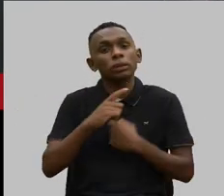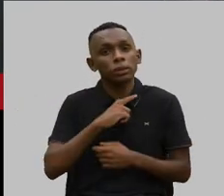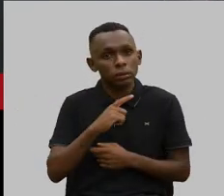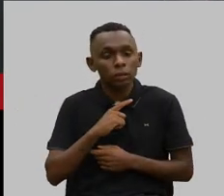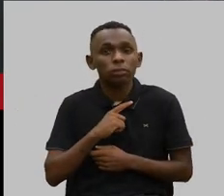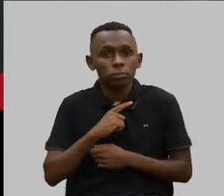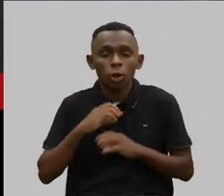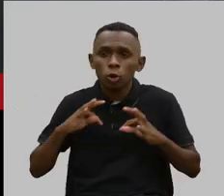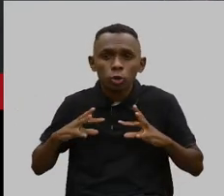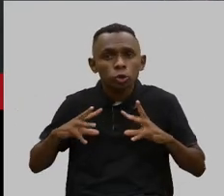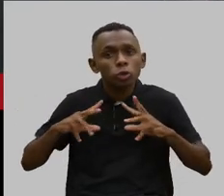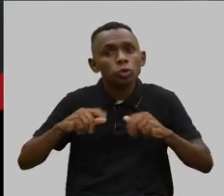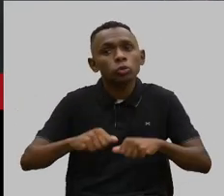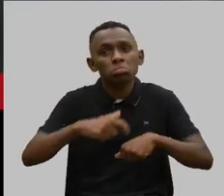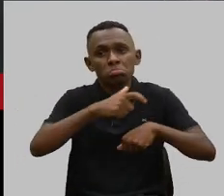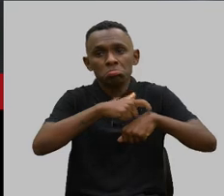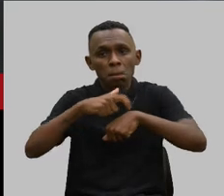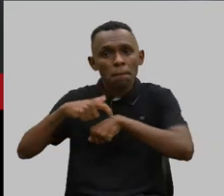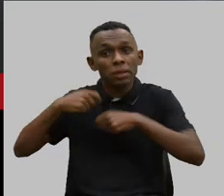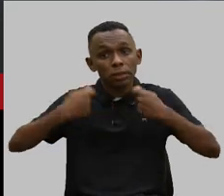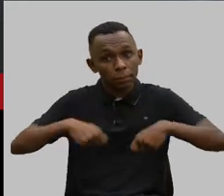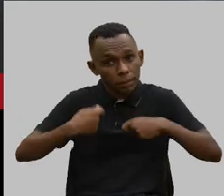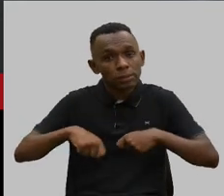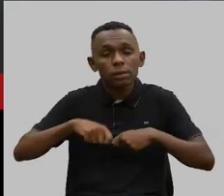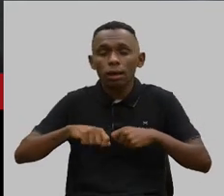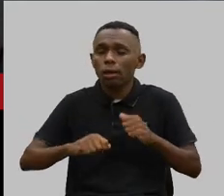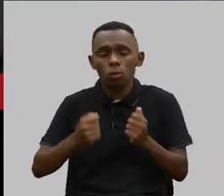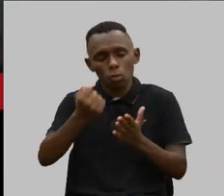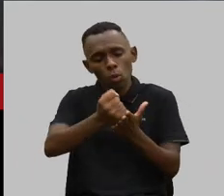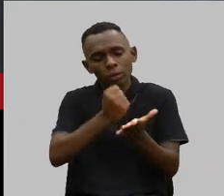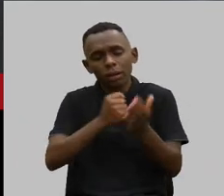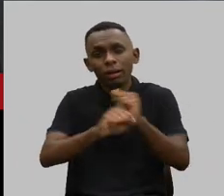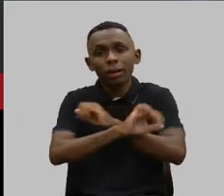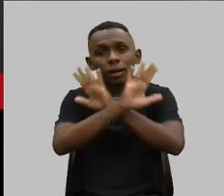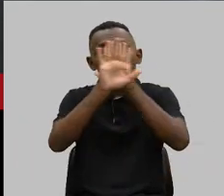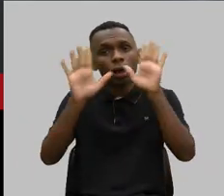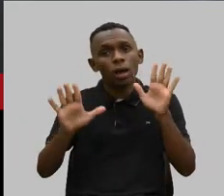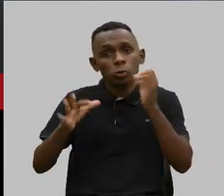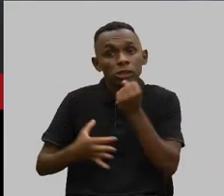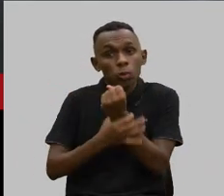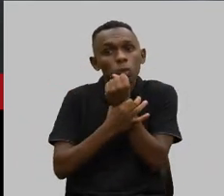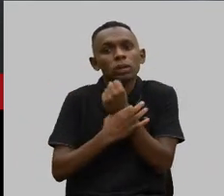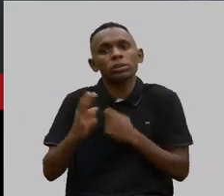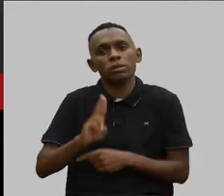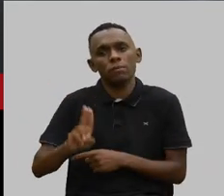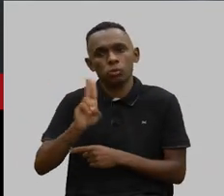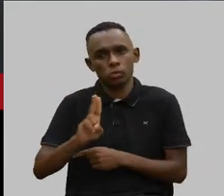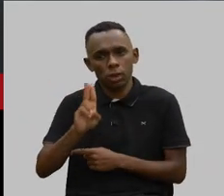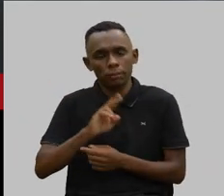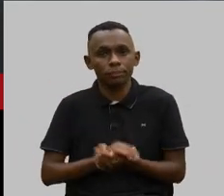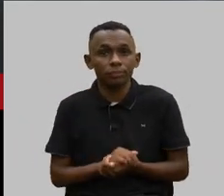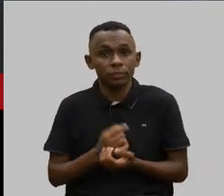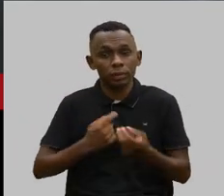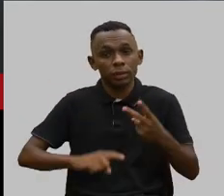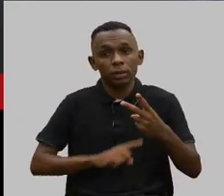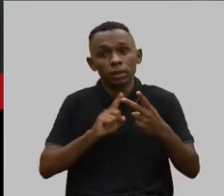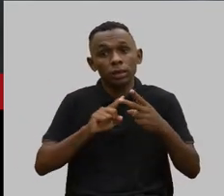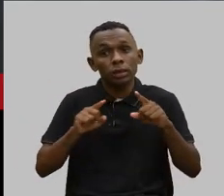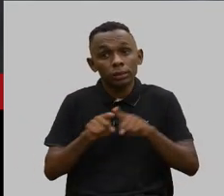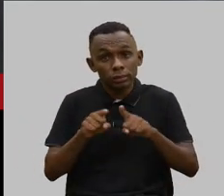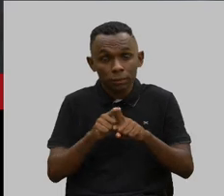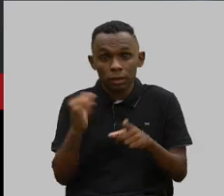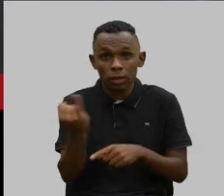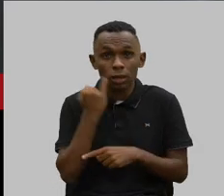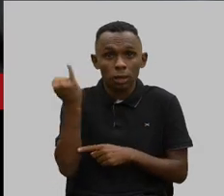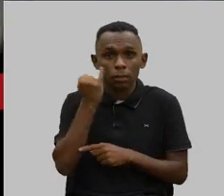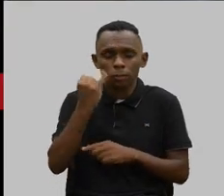atendida a todo momento é a boa-fé do contrato. Outro ponto importante. Esse artigo 51 fala o que é